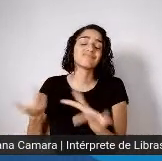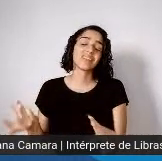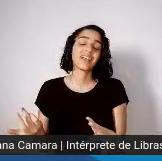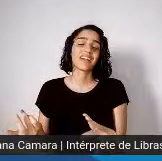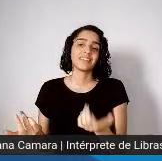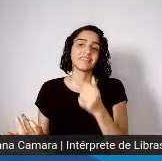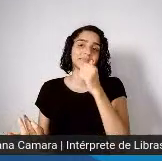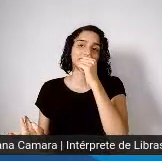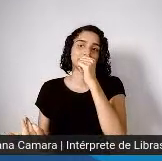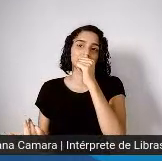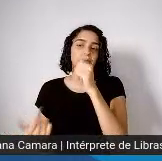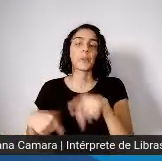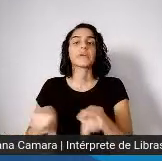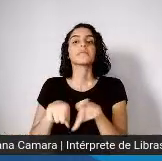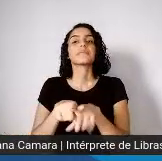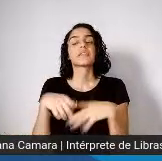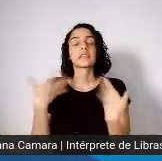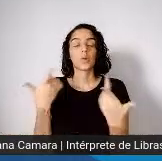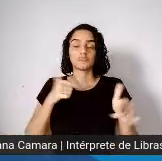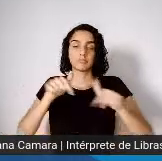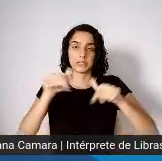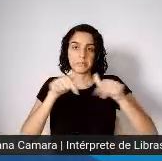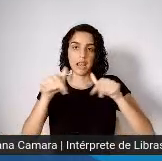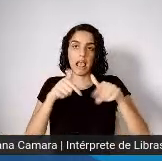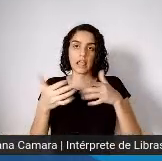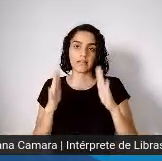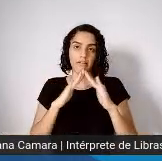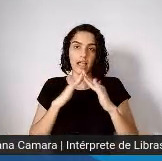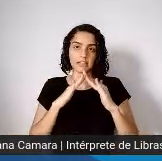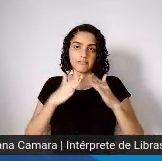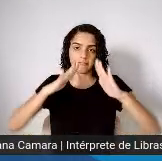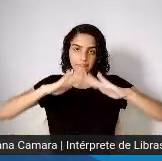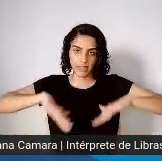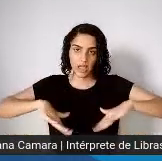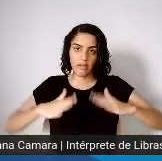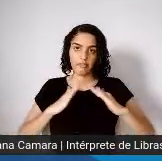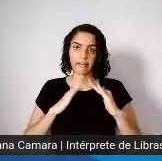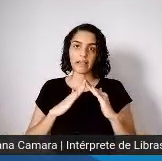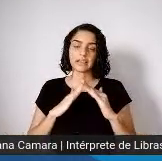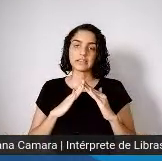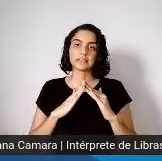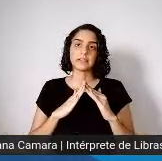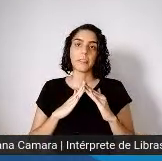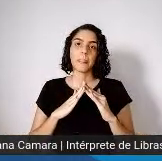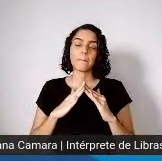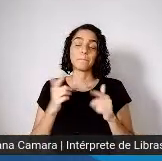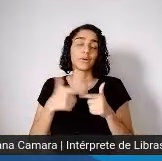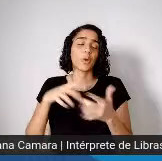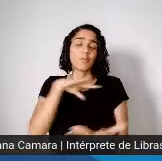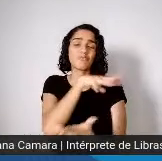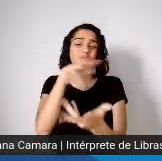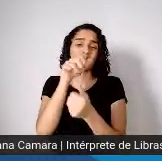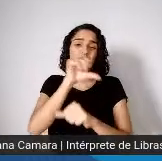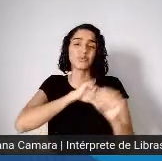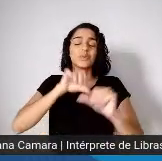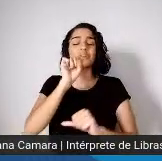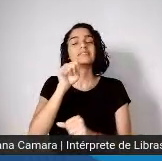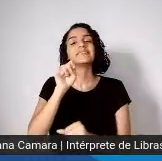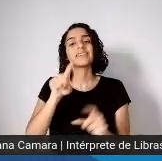O trabalho em casa, vejam, a gente vai reconfigurar, o mundo vai ser reconfigurado, mas, por outro lado,